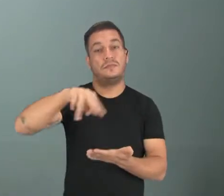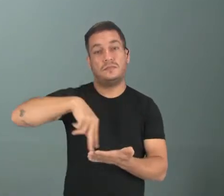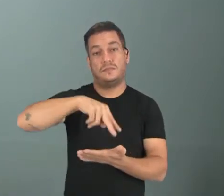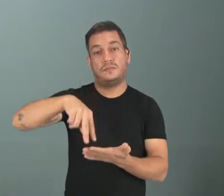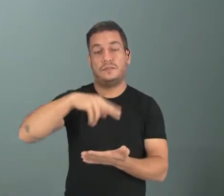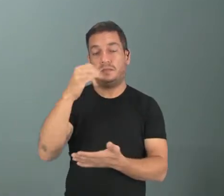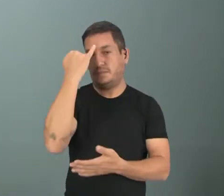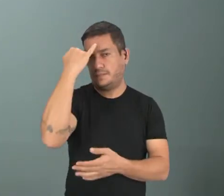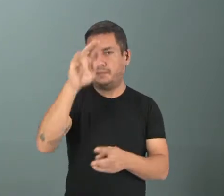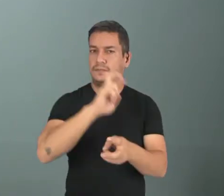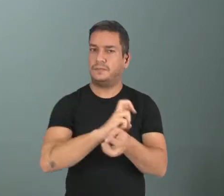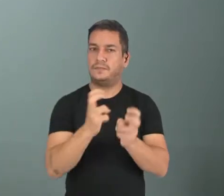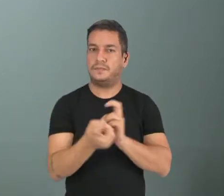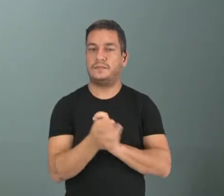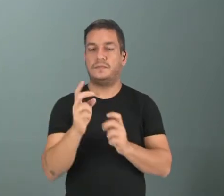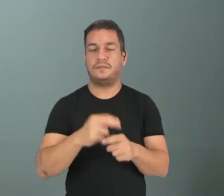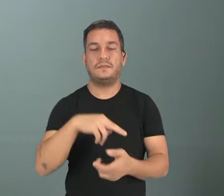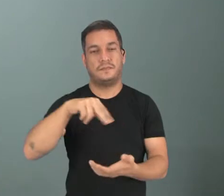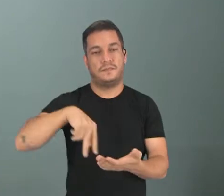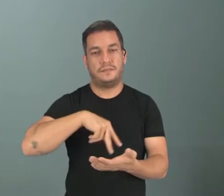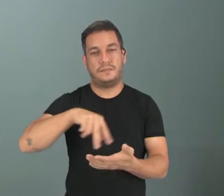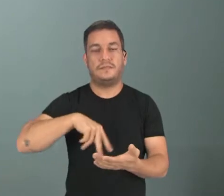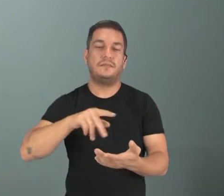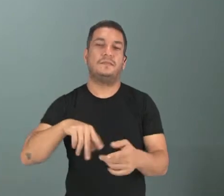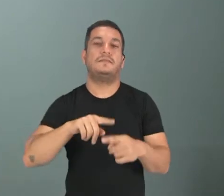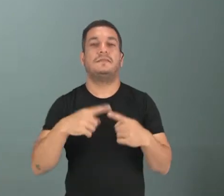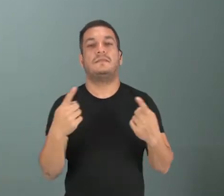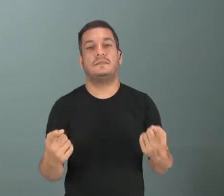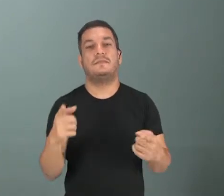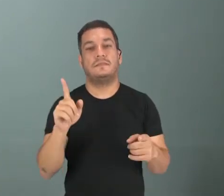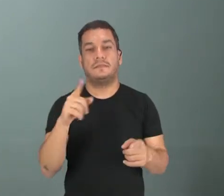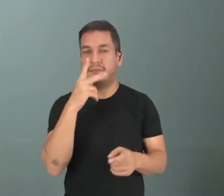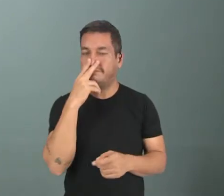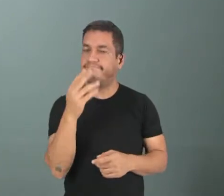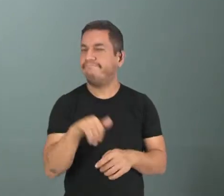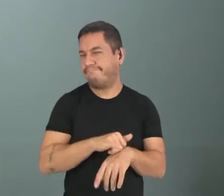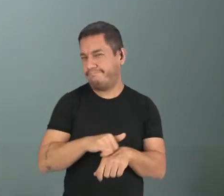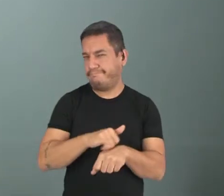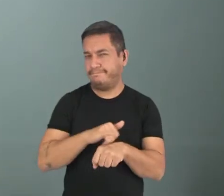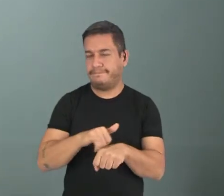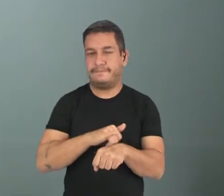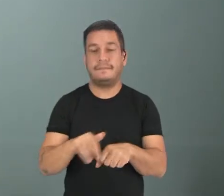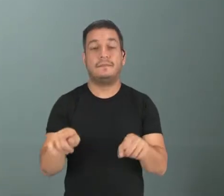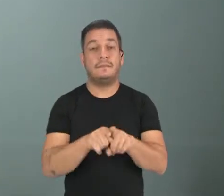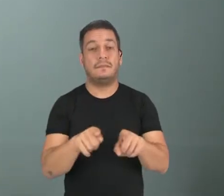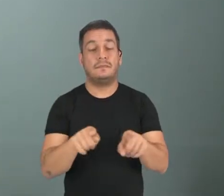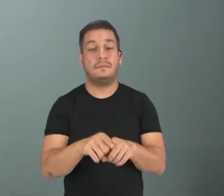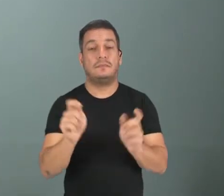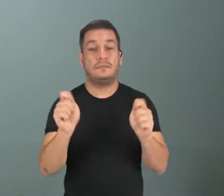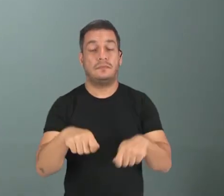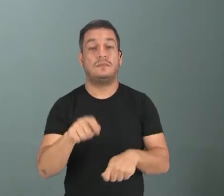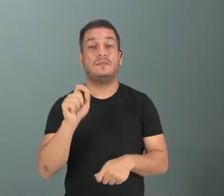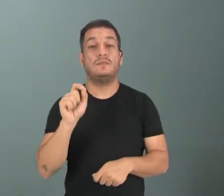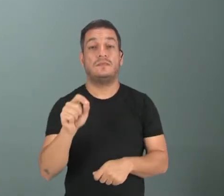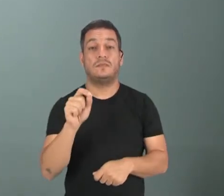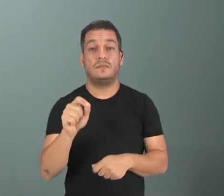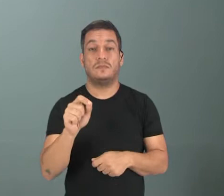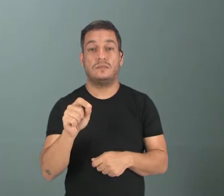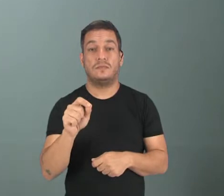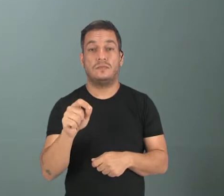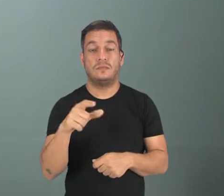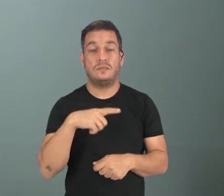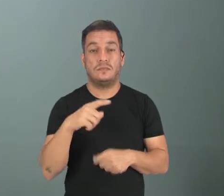inventaram a capoeira como forma de dança, mas ali eles estavam, era como uma estratégia para que eles fossem se